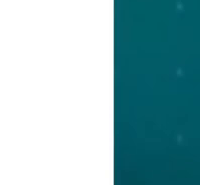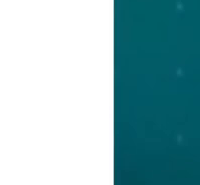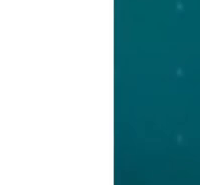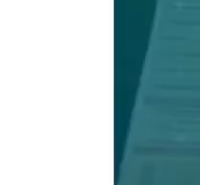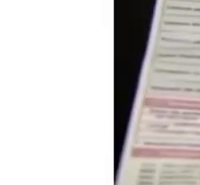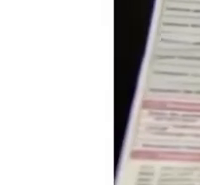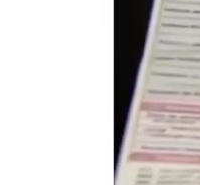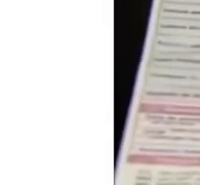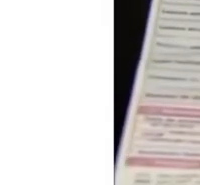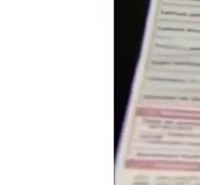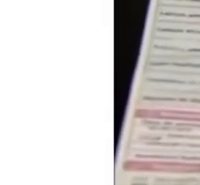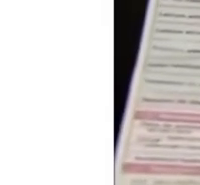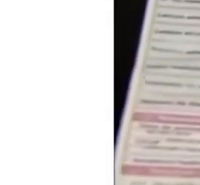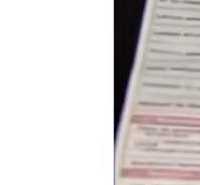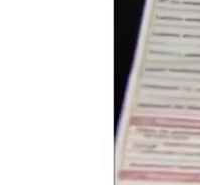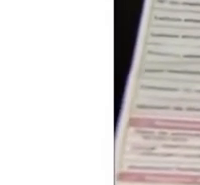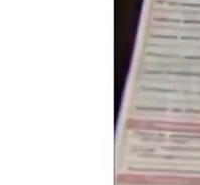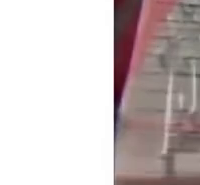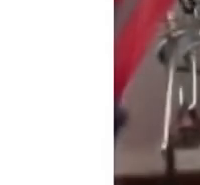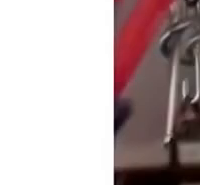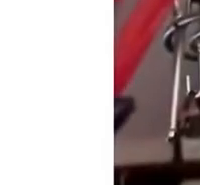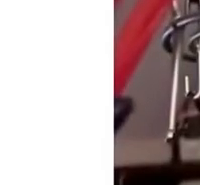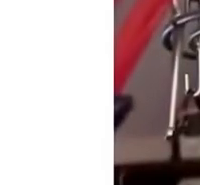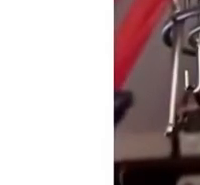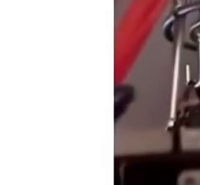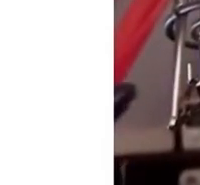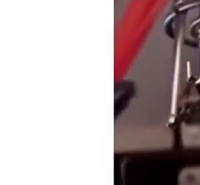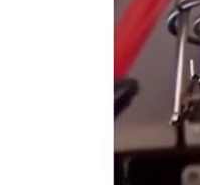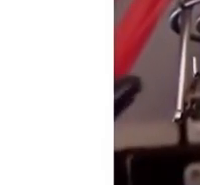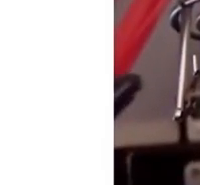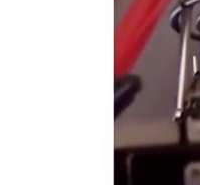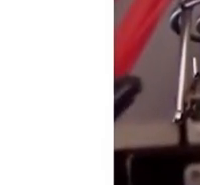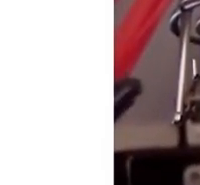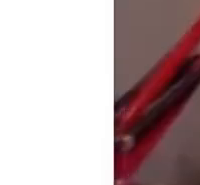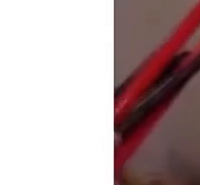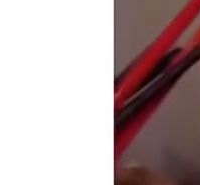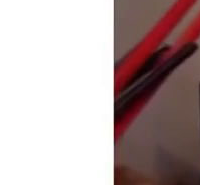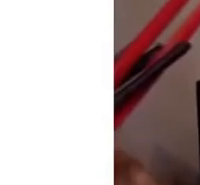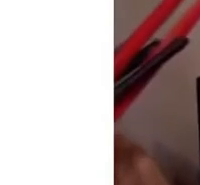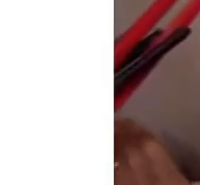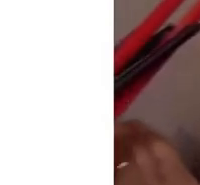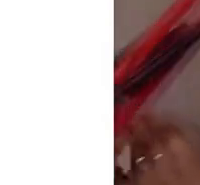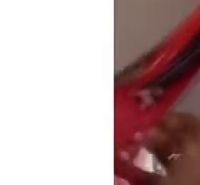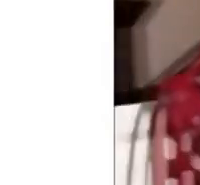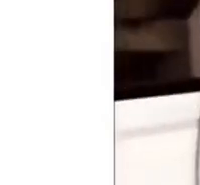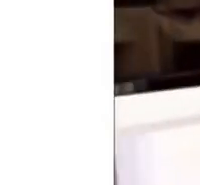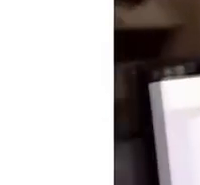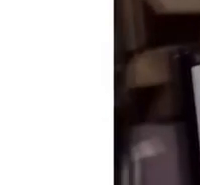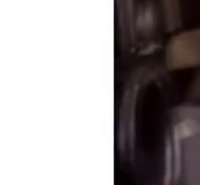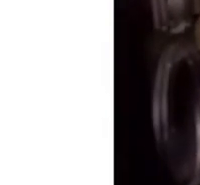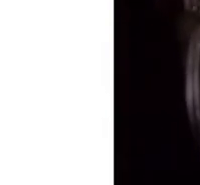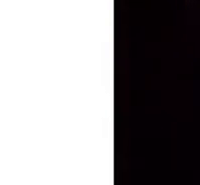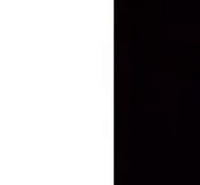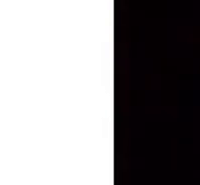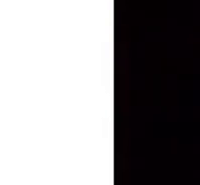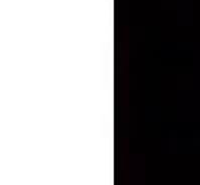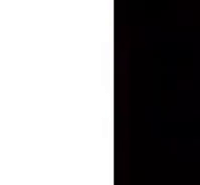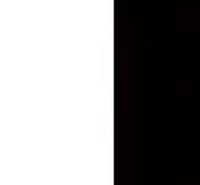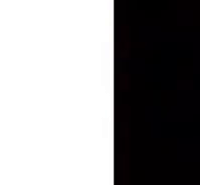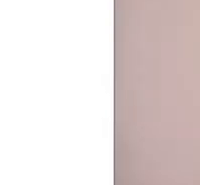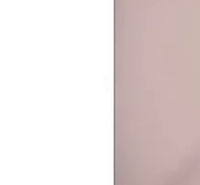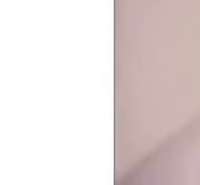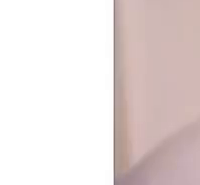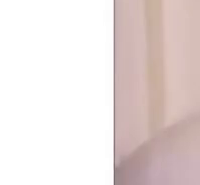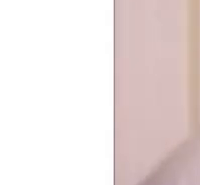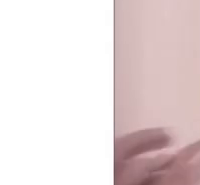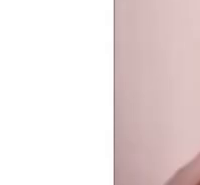indústrias. A conta de luz sempre pesou no orçamento do empresário Samuel. Em média, ele gastava 200 reais por